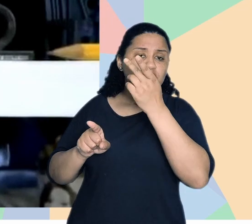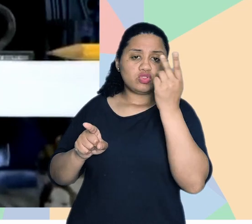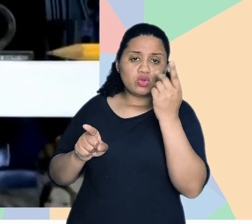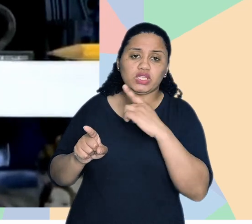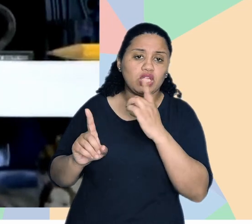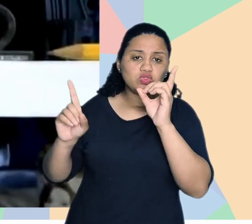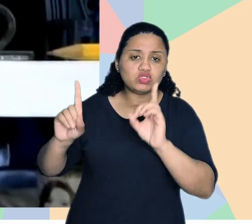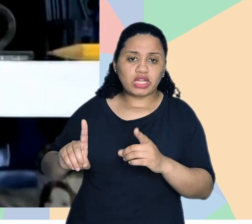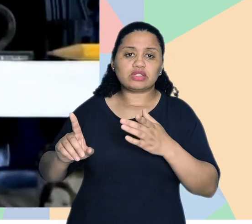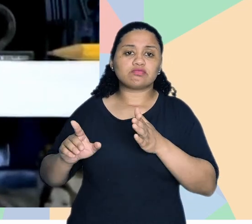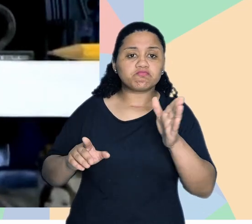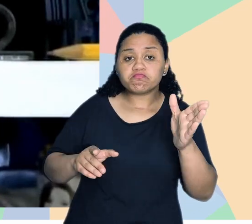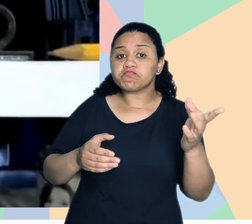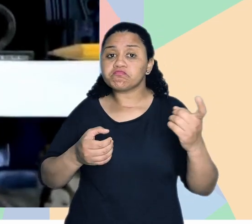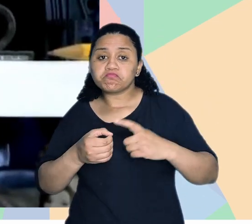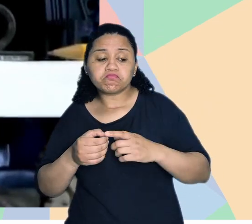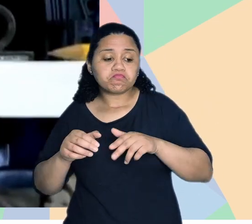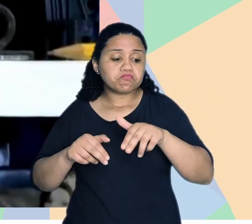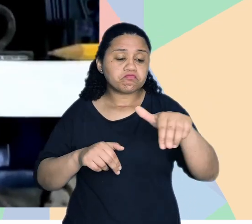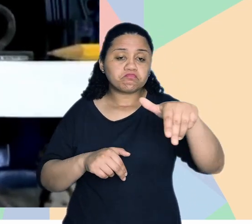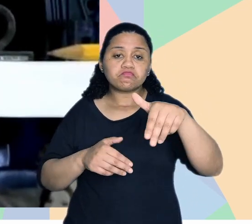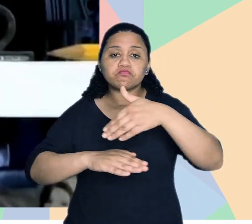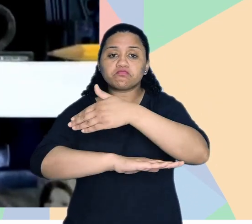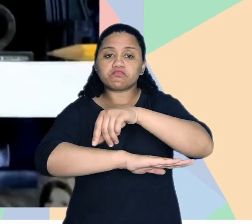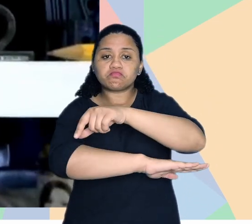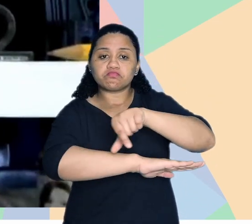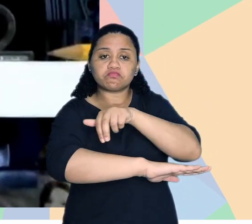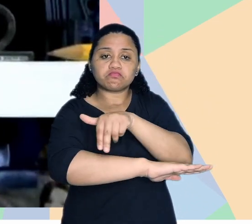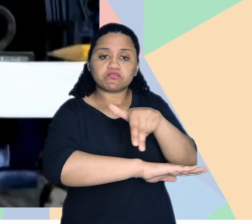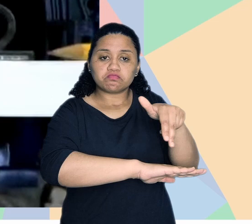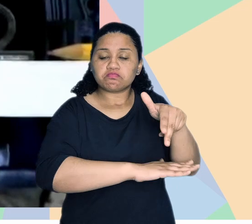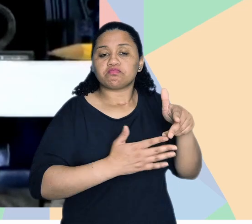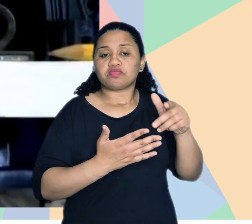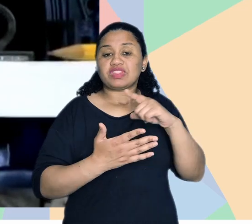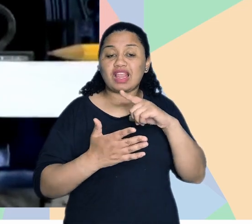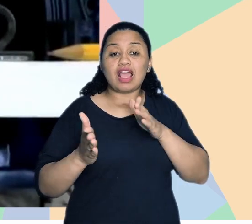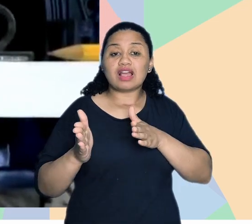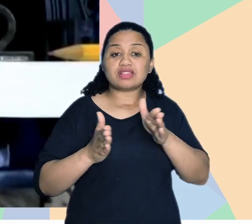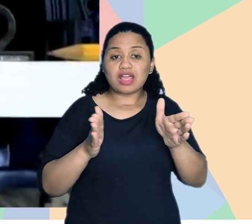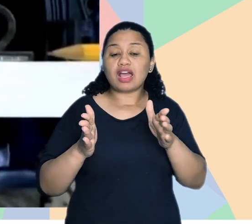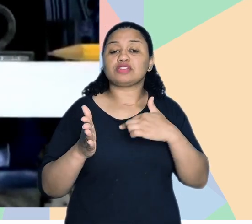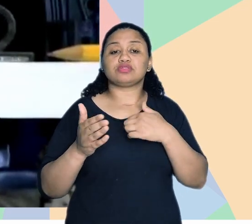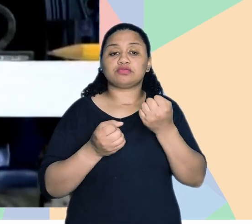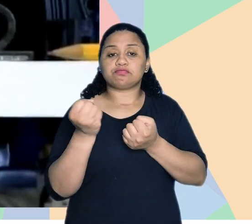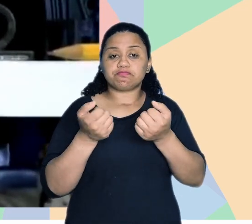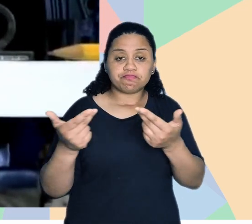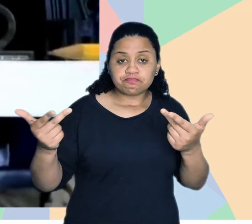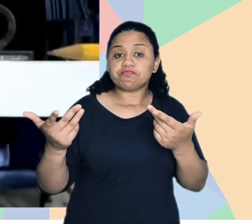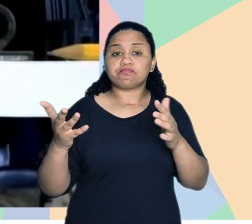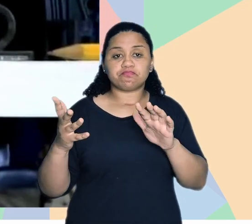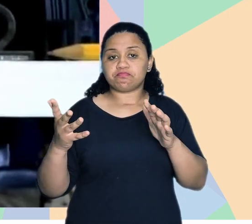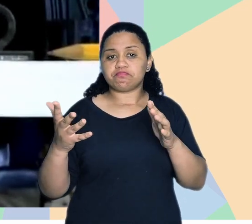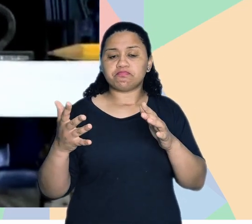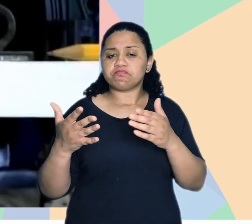o direito de ir e vir, né? De caminhar numa calçada, de ter acesso ao transporte